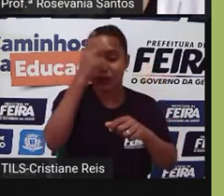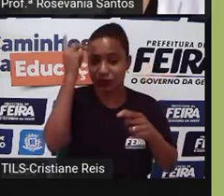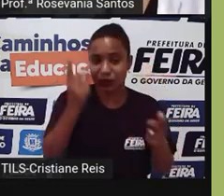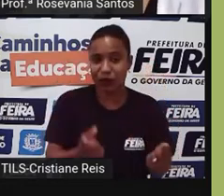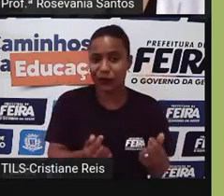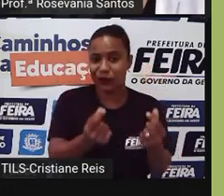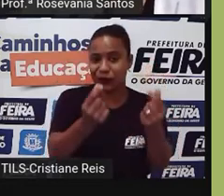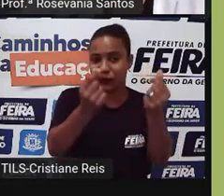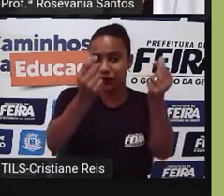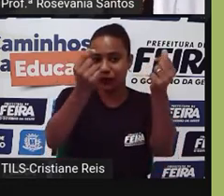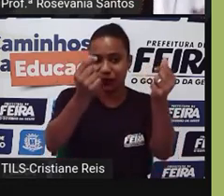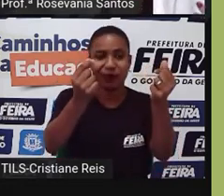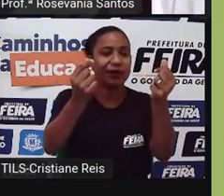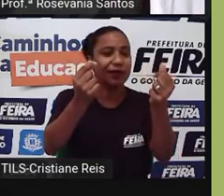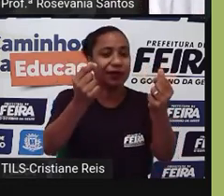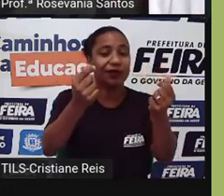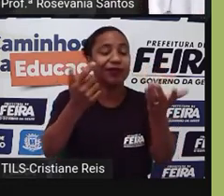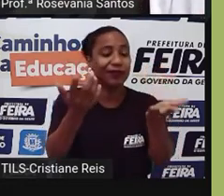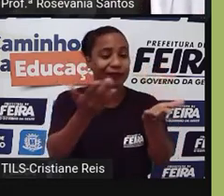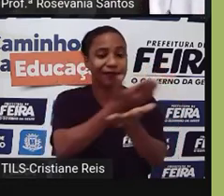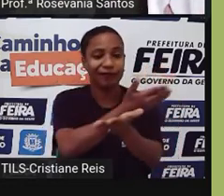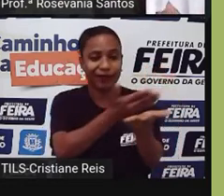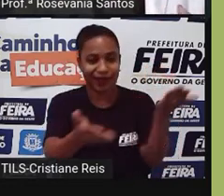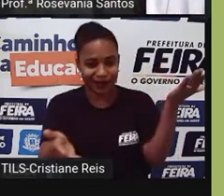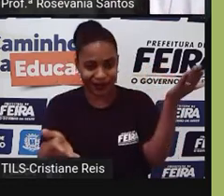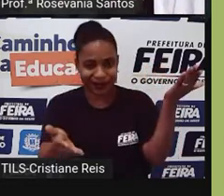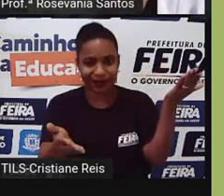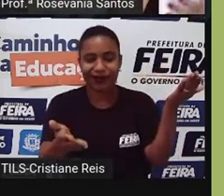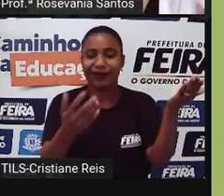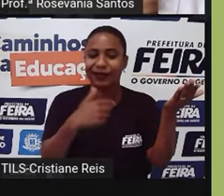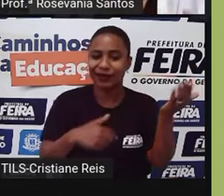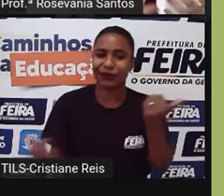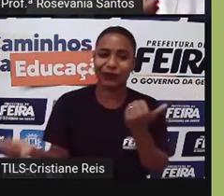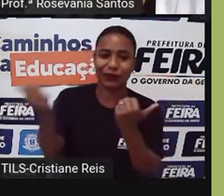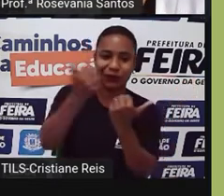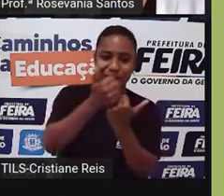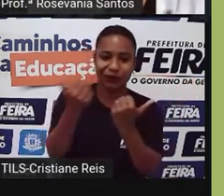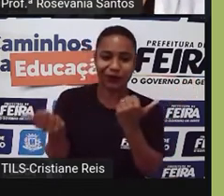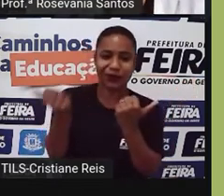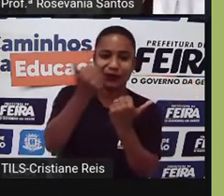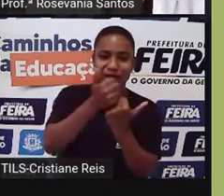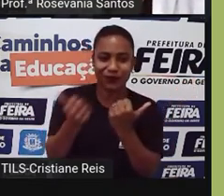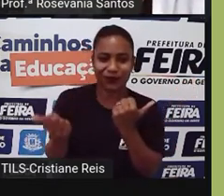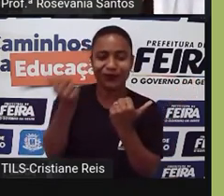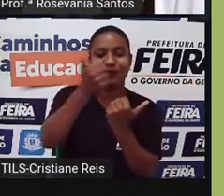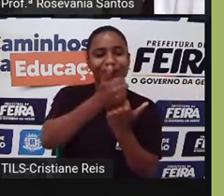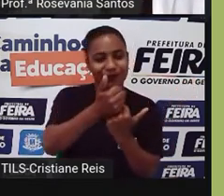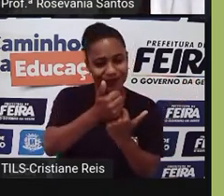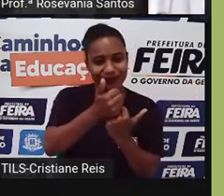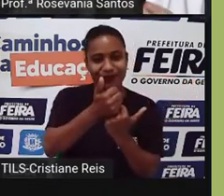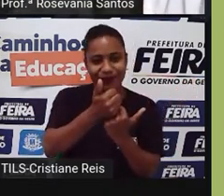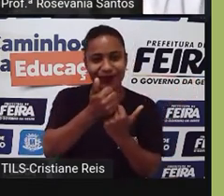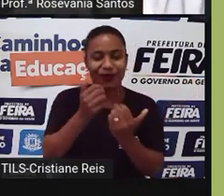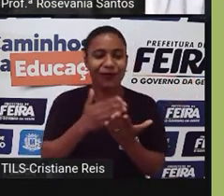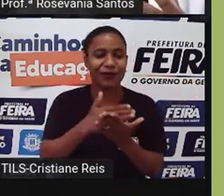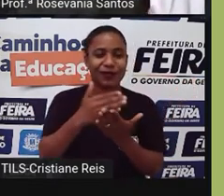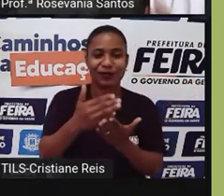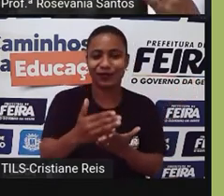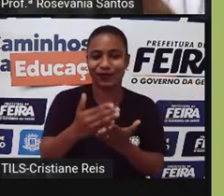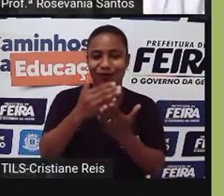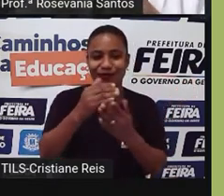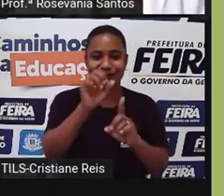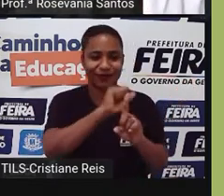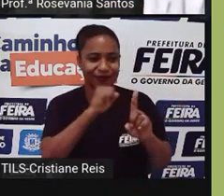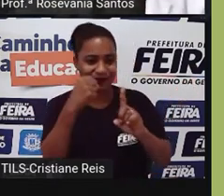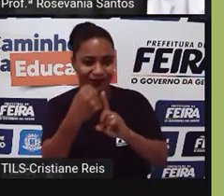derrubada desse poder, o que que começou a se fazer aí? Começou a ter a implantação desse primeiro regime socialista, que foi em